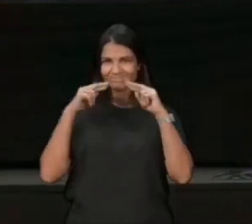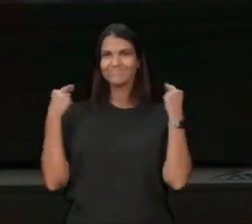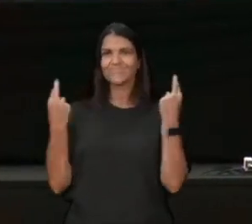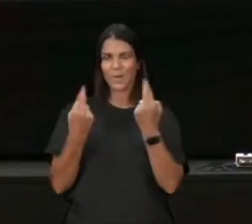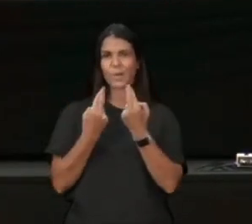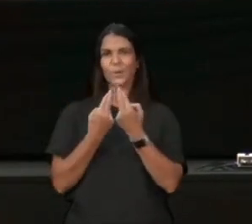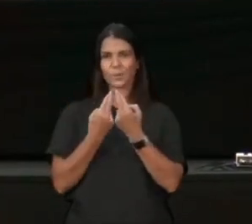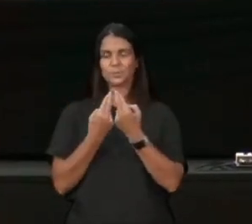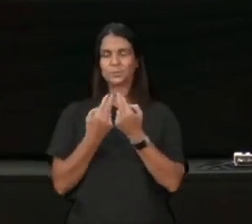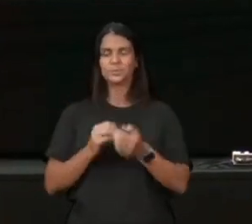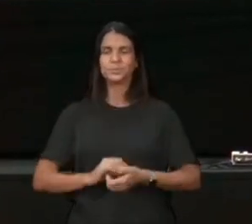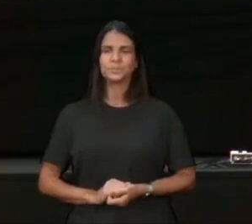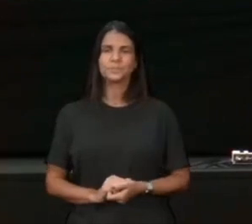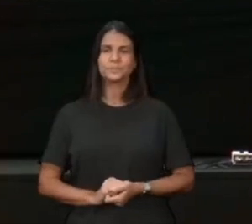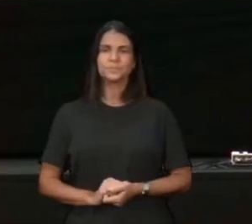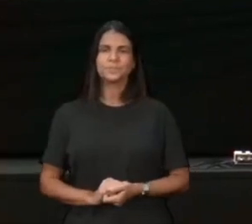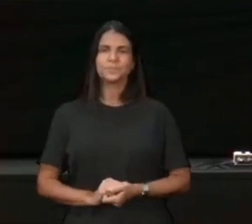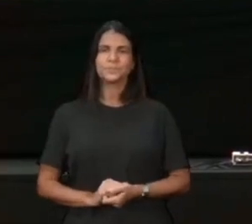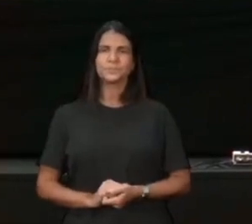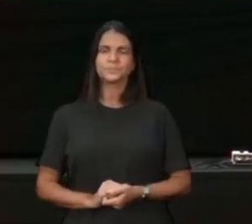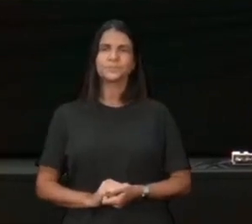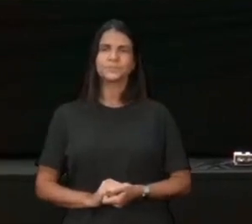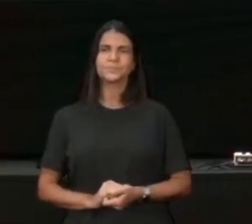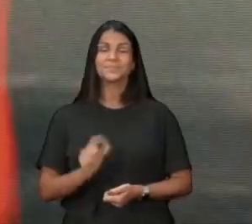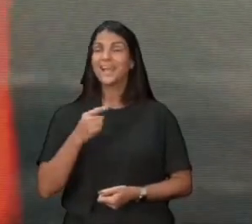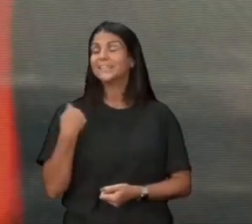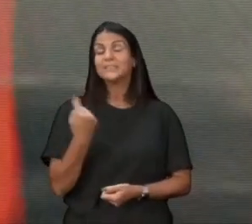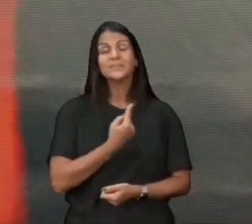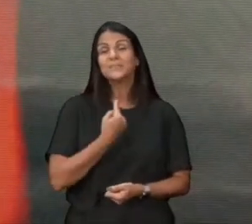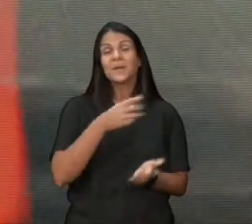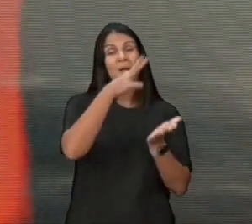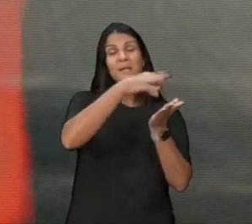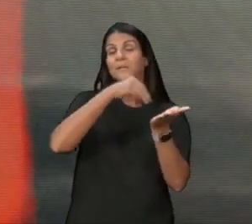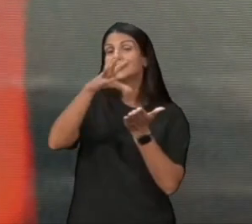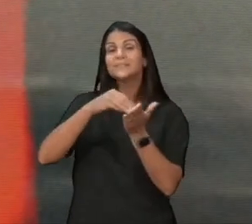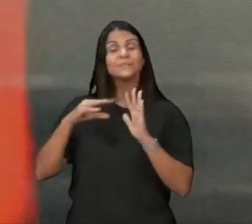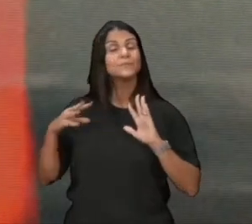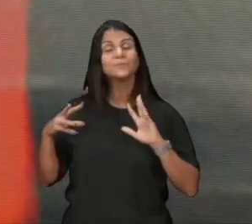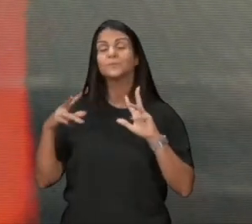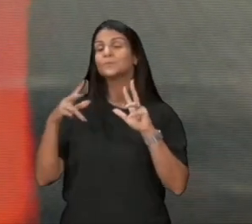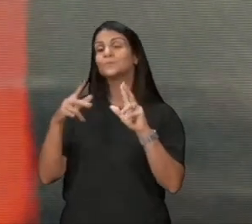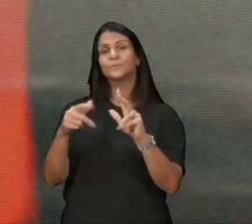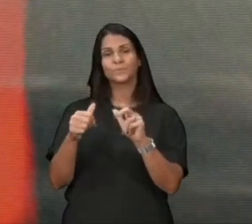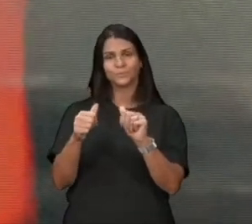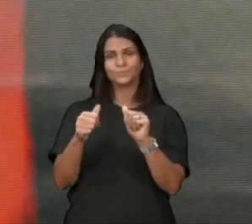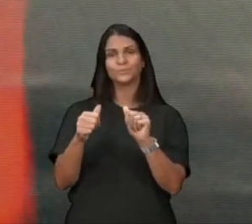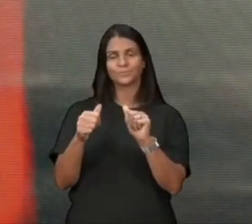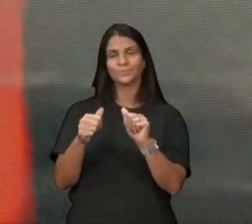peixe vivo fura a onda, nós estamos imitando tudo, lembra quando teve aquele filme, Tropa de Elite,